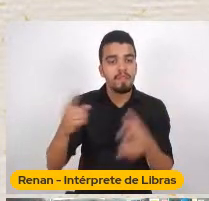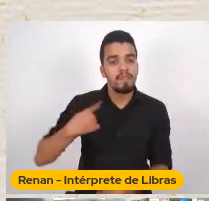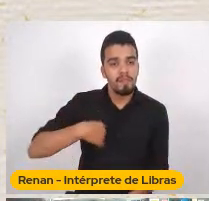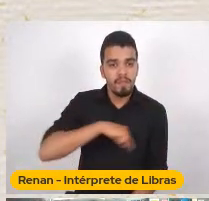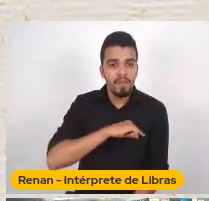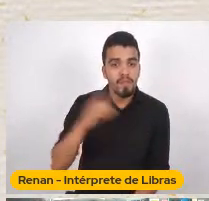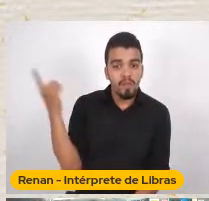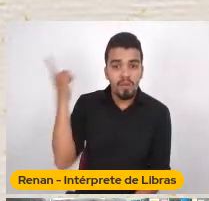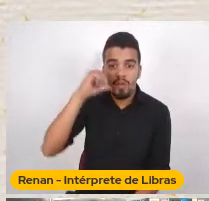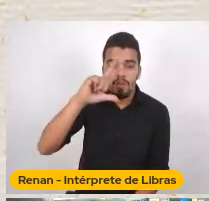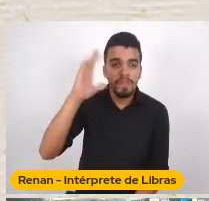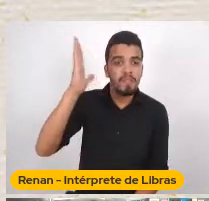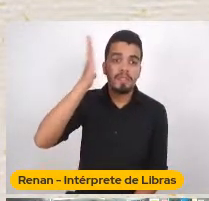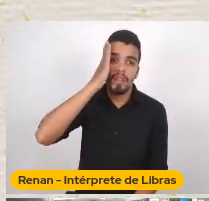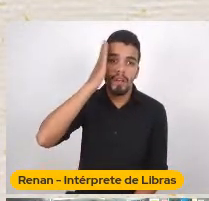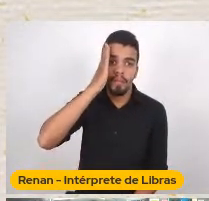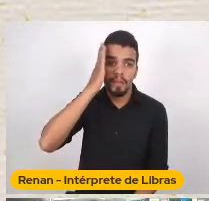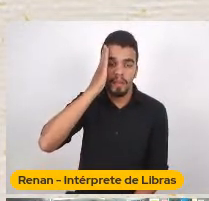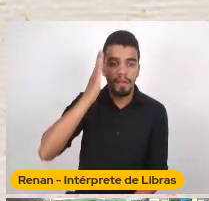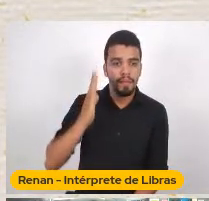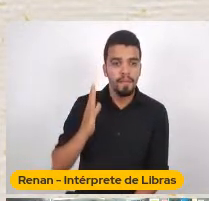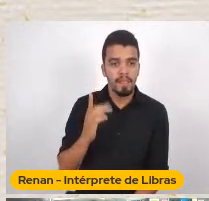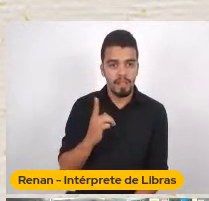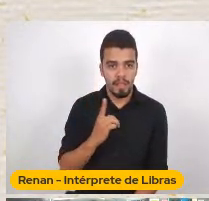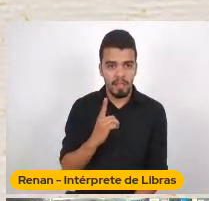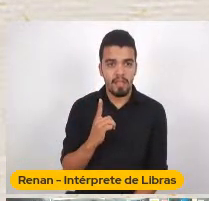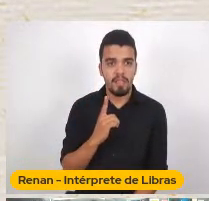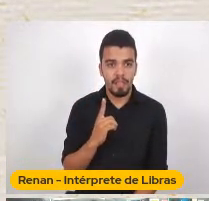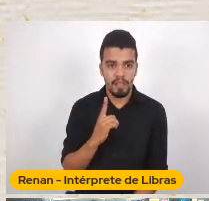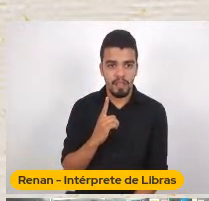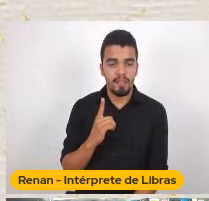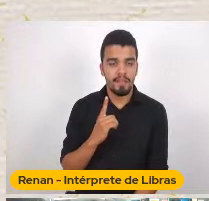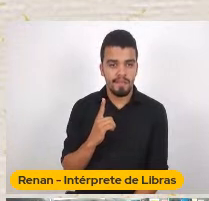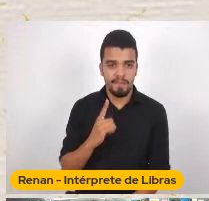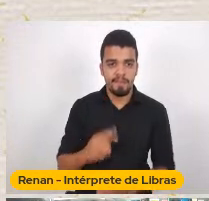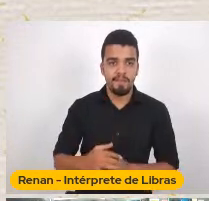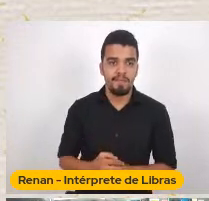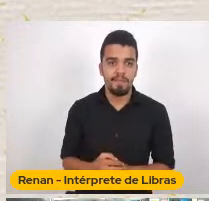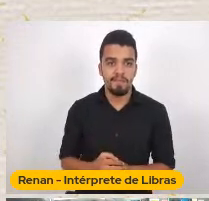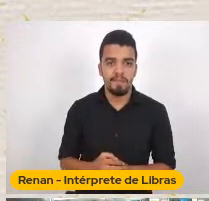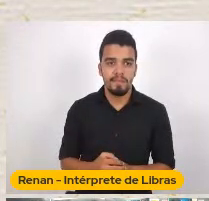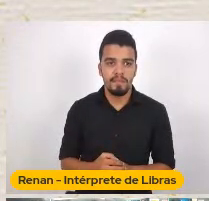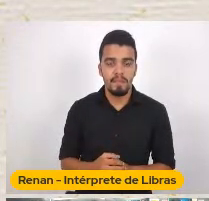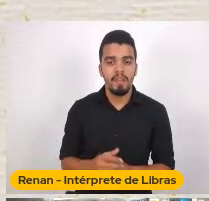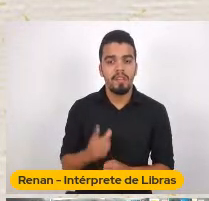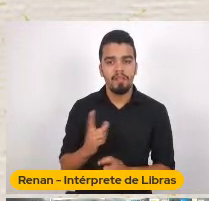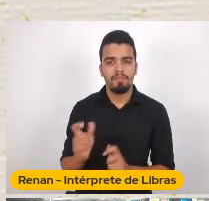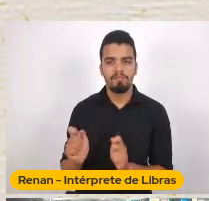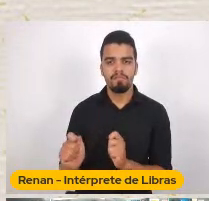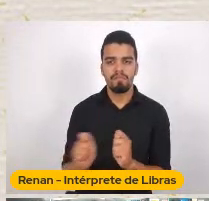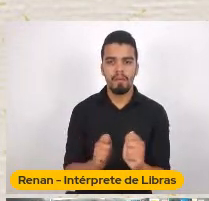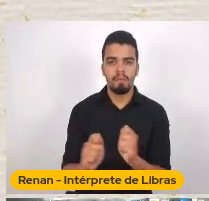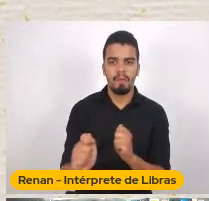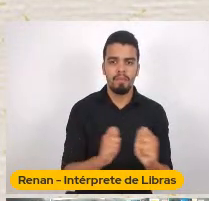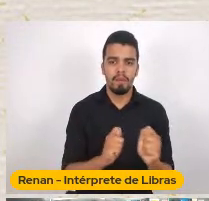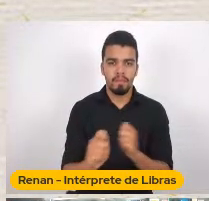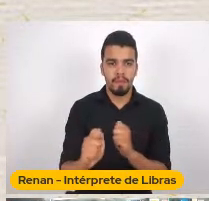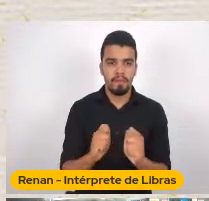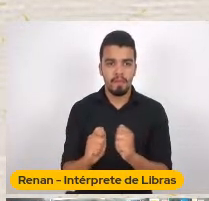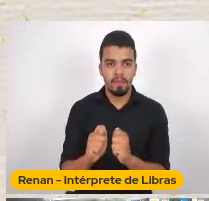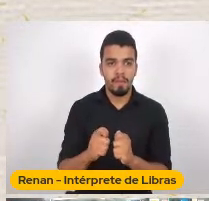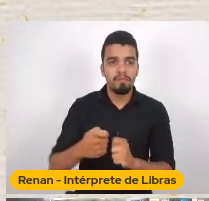Como uma operação De uma máquina Como uma operação De uma máquina De domínio econômico Que foi